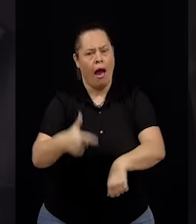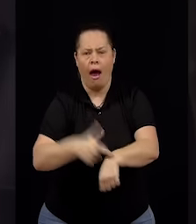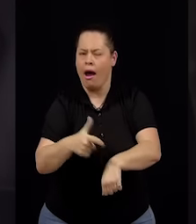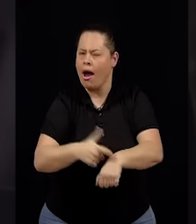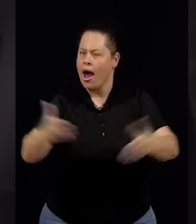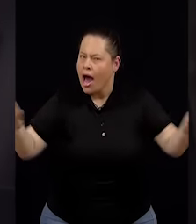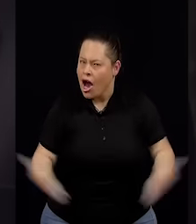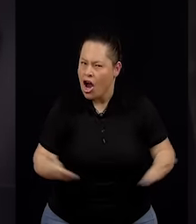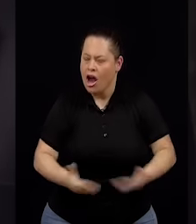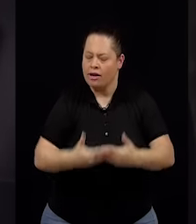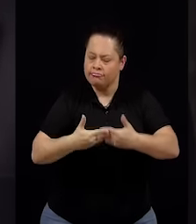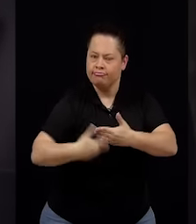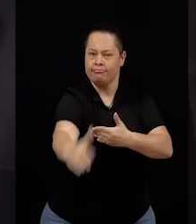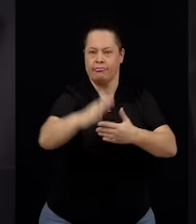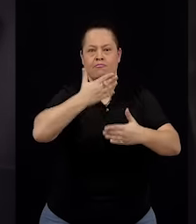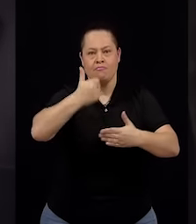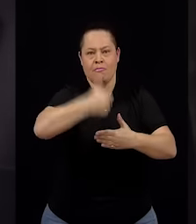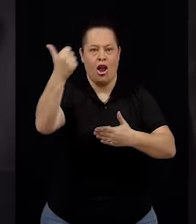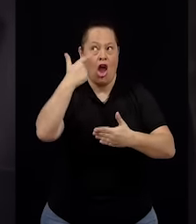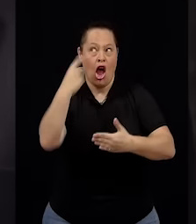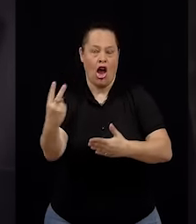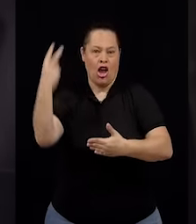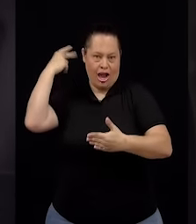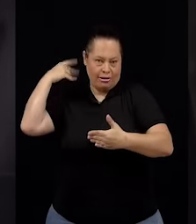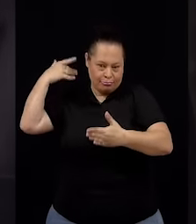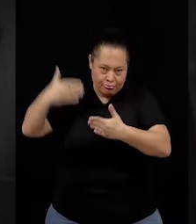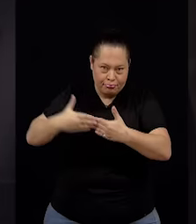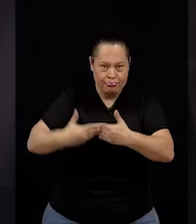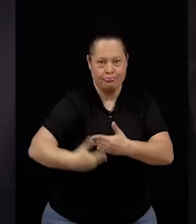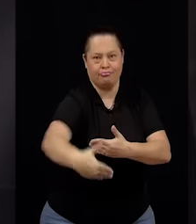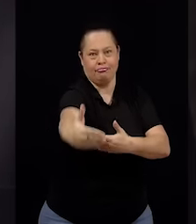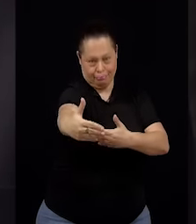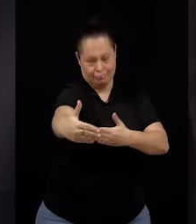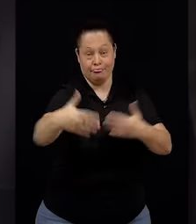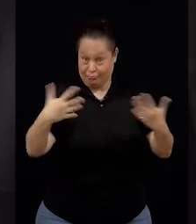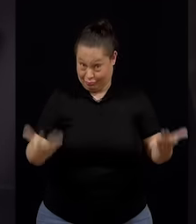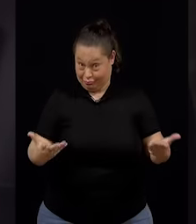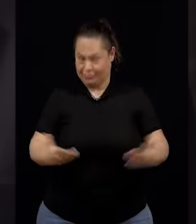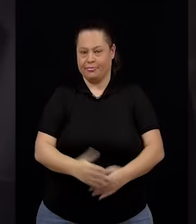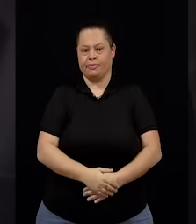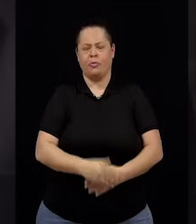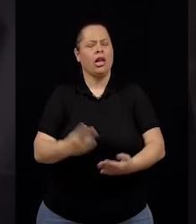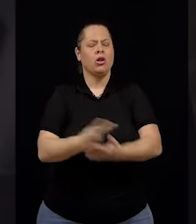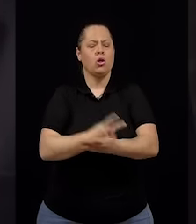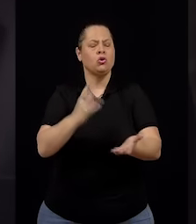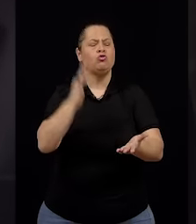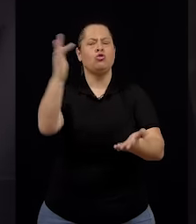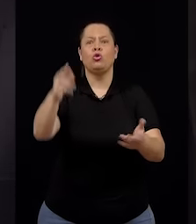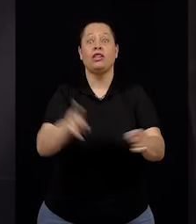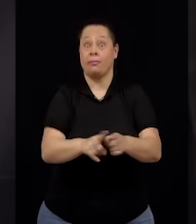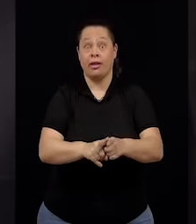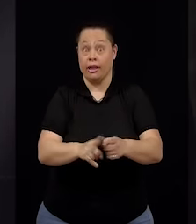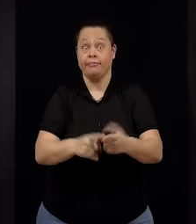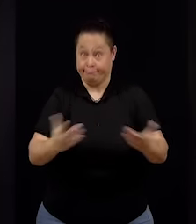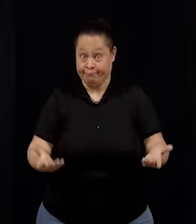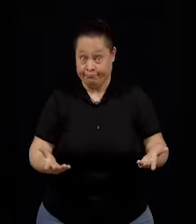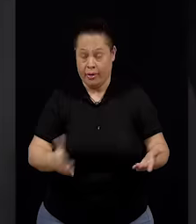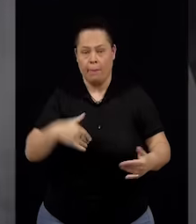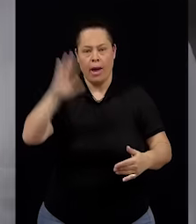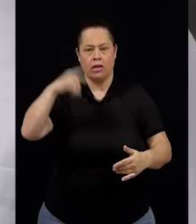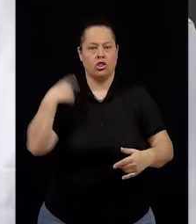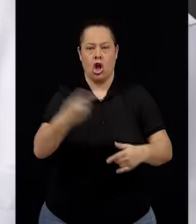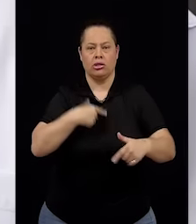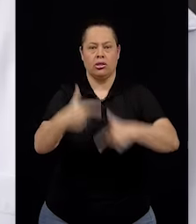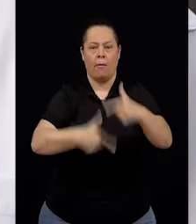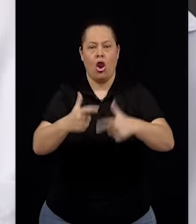os próximos quatro anos, quais são as realidades pastorais, evangelizadoras, que mais vão exigir nossas forças.